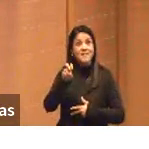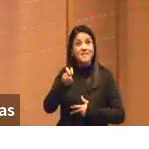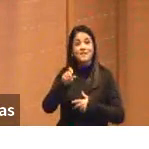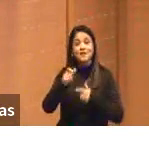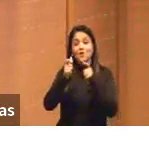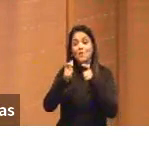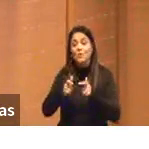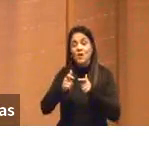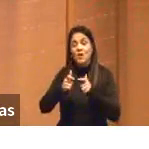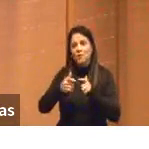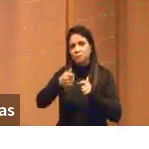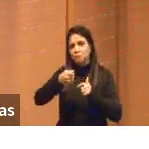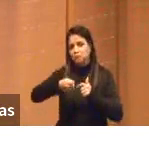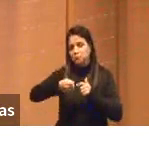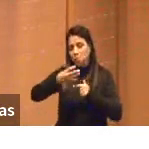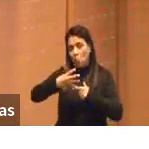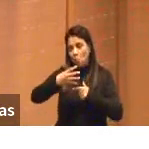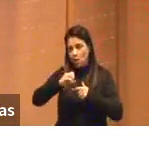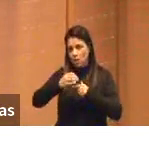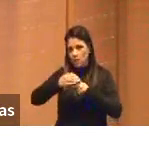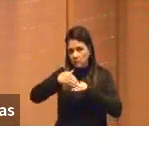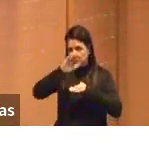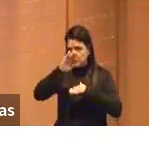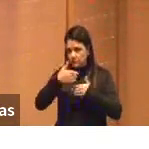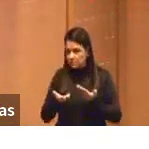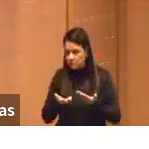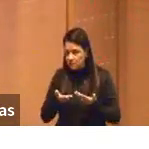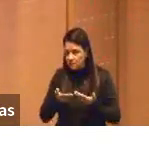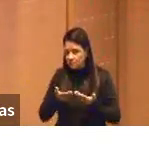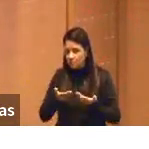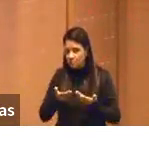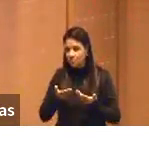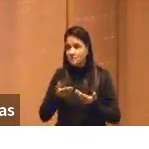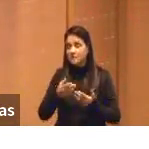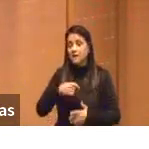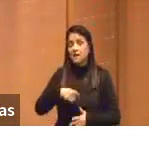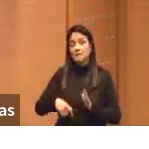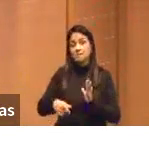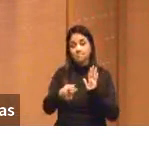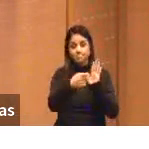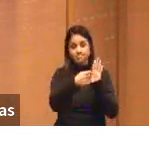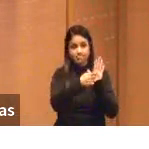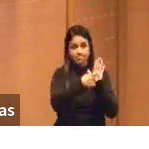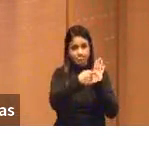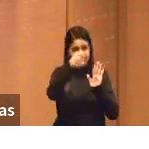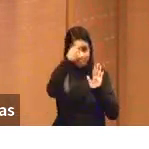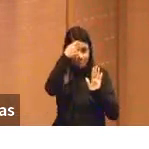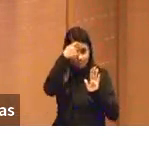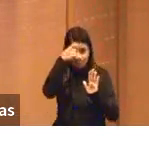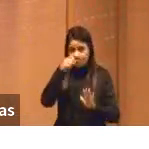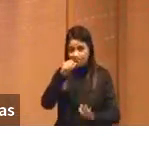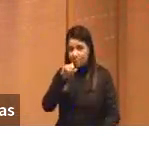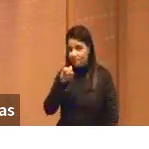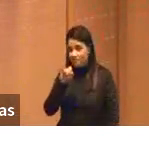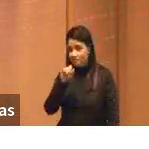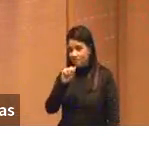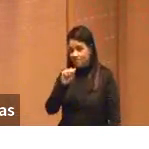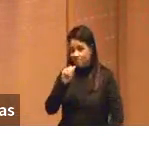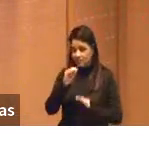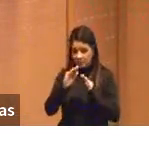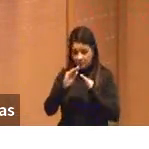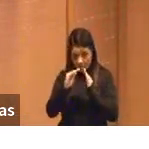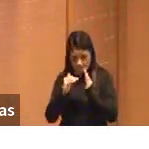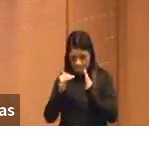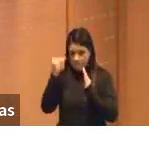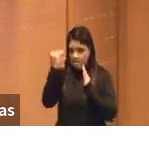Gente, olha só, é de assustar, a IA está superando as capacidades humanas, é claro que não é uma